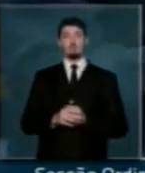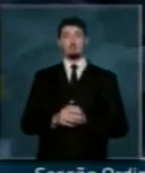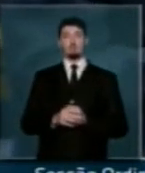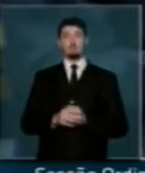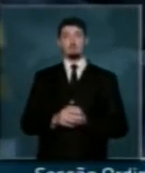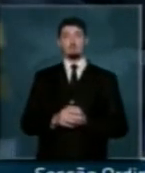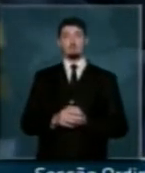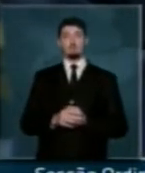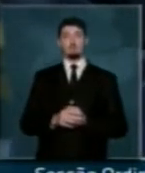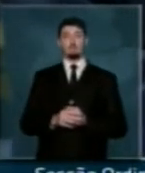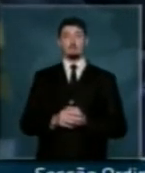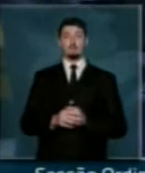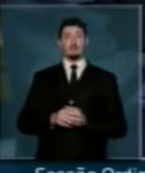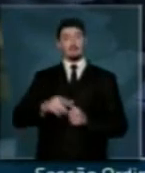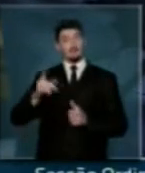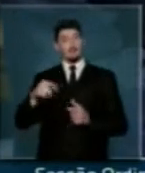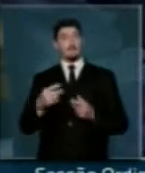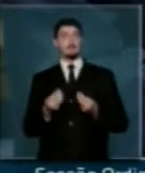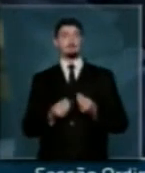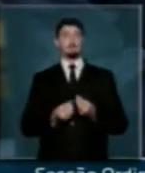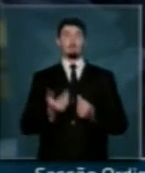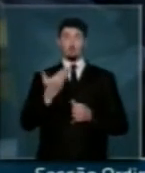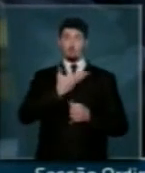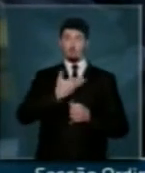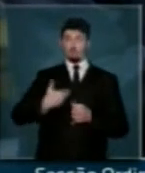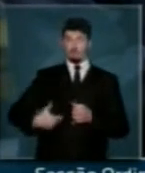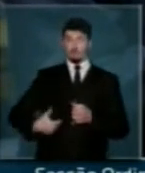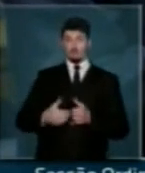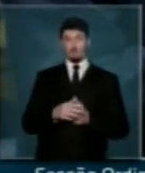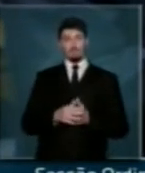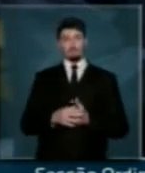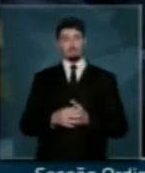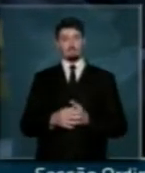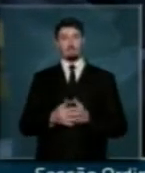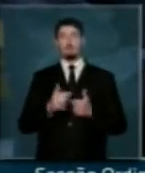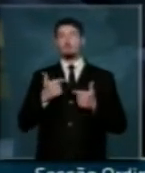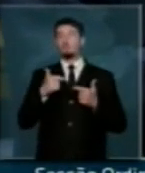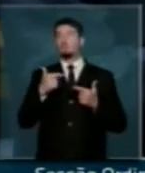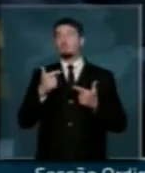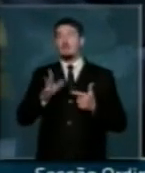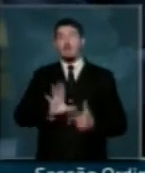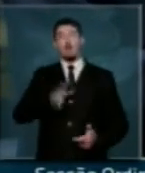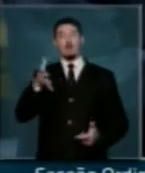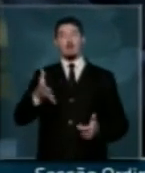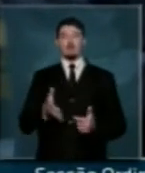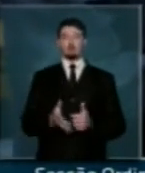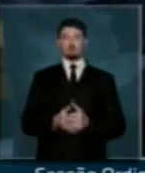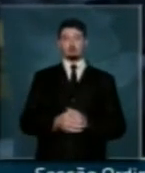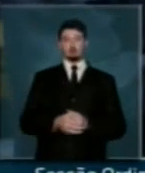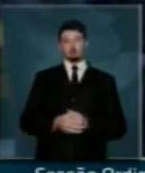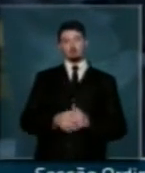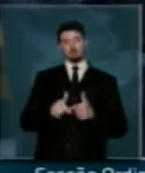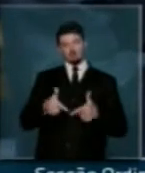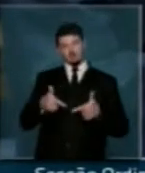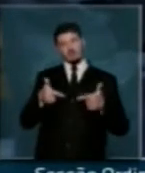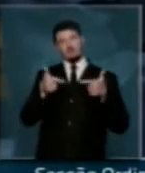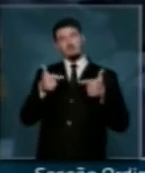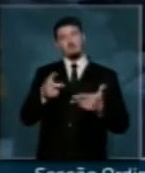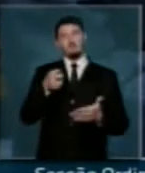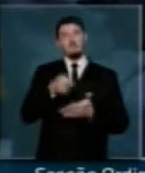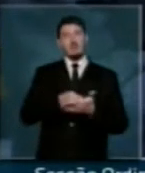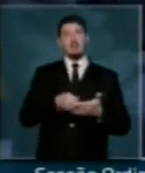Que diga-se de passagem, os governos não têm tido a coragem de enfrentar